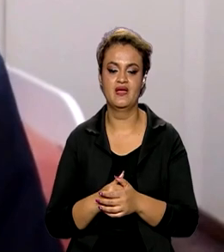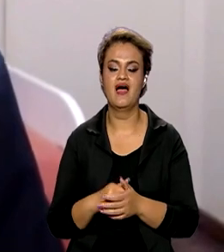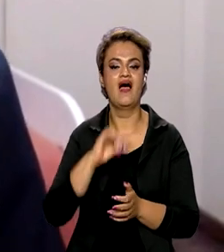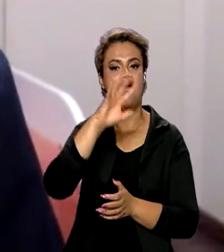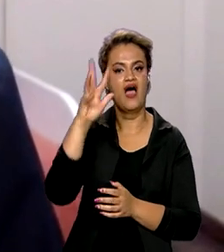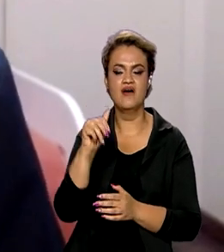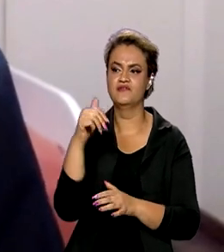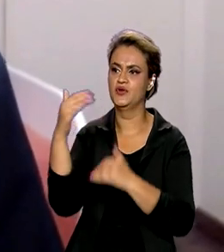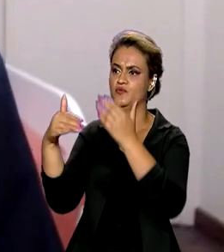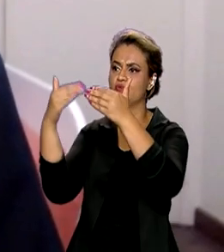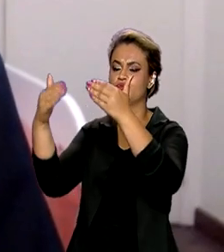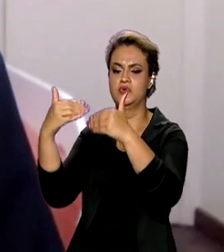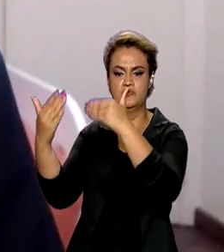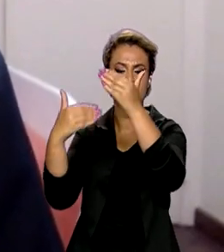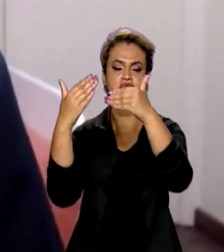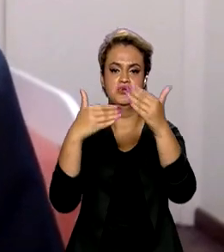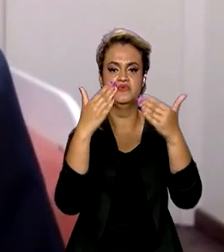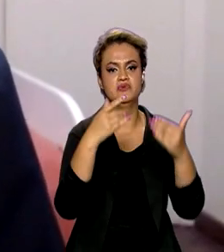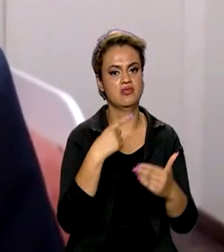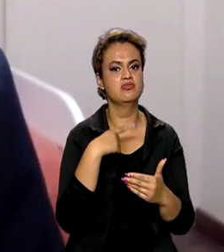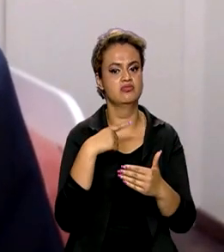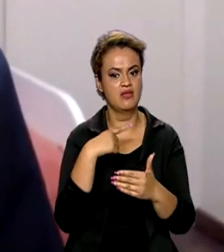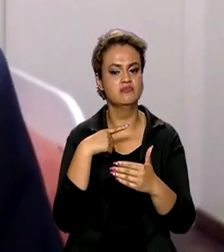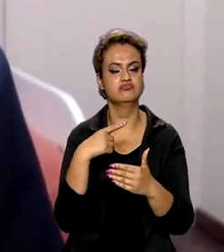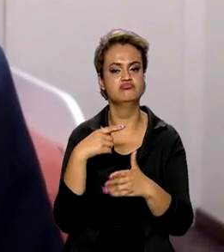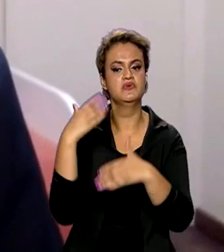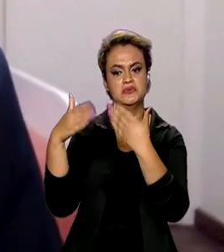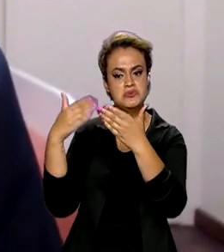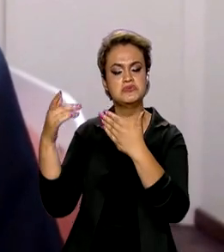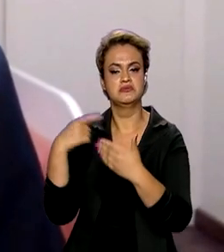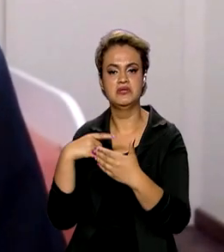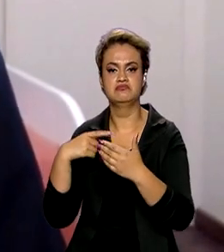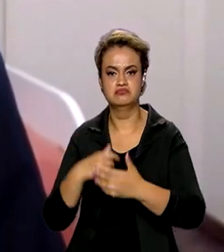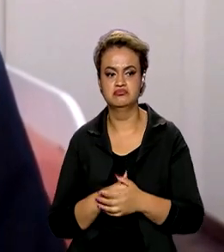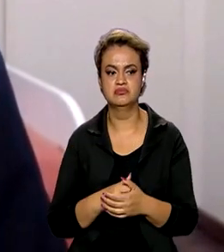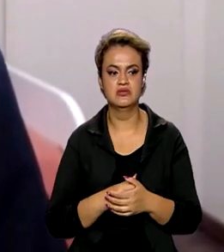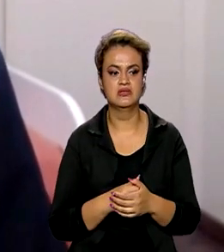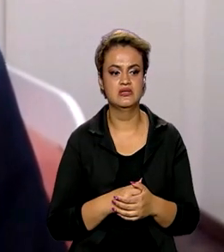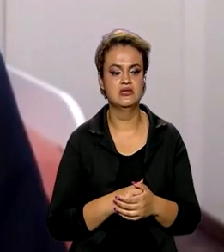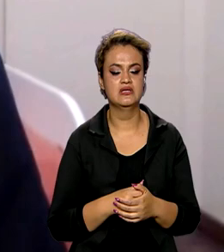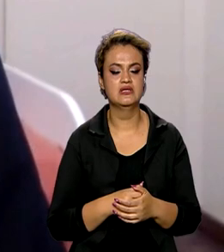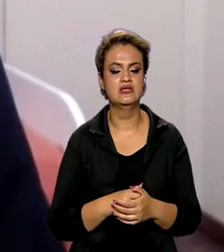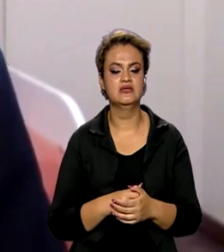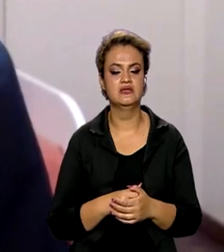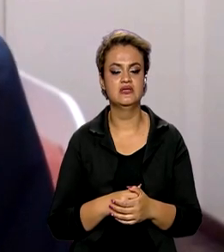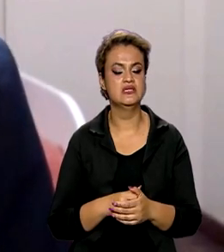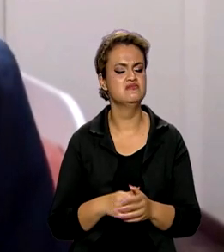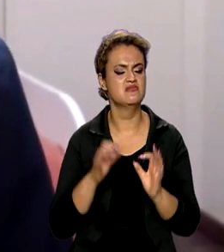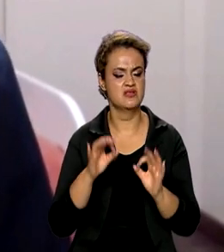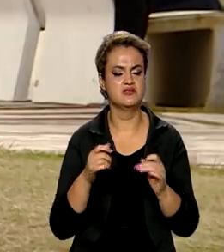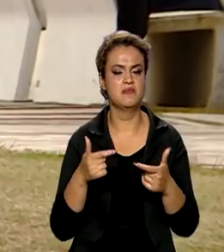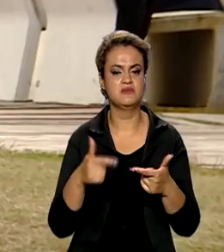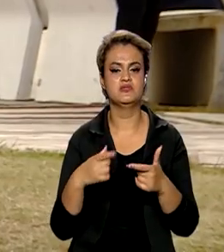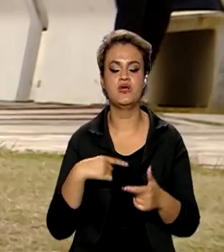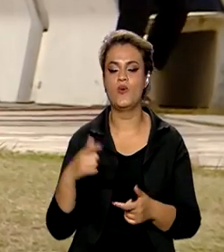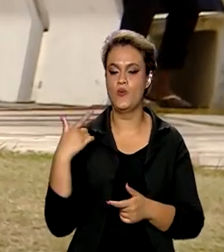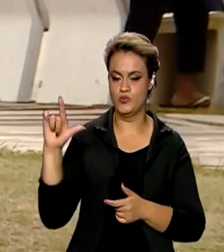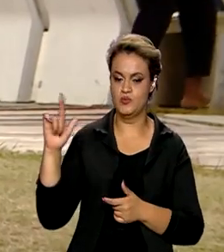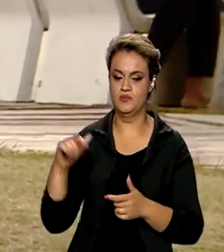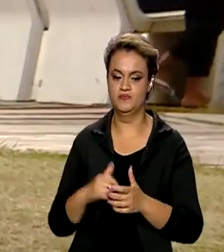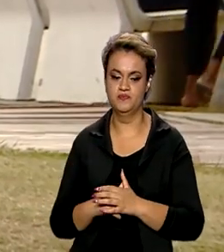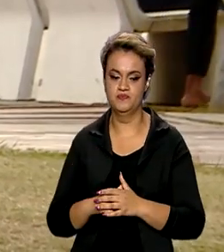vai crescer muito mais, está se organizando e vai ser um grande ator. E tem uma outra questão que